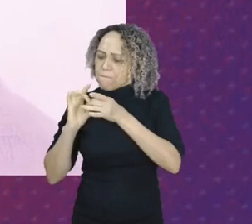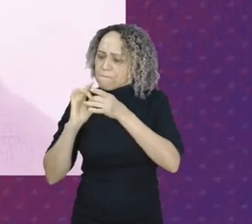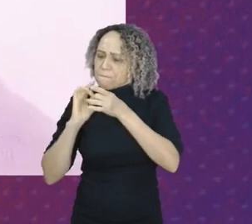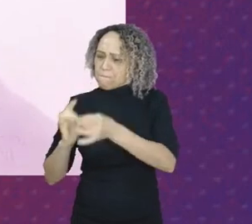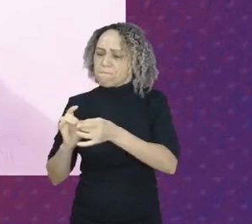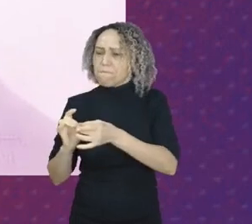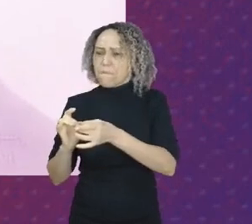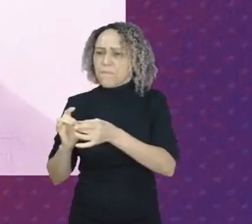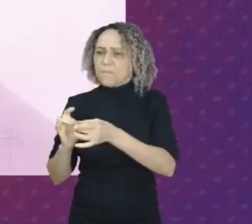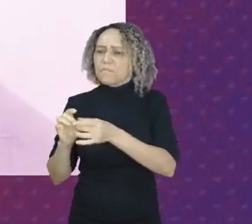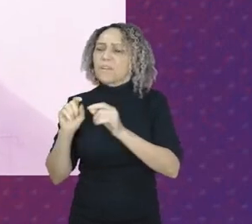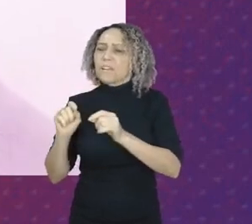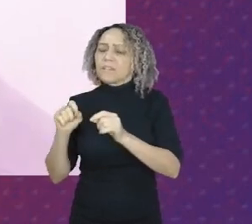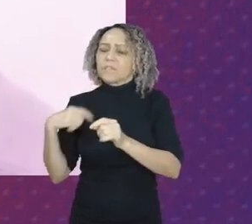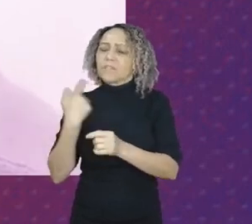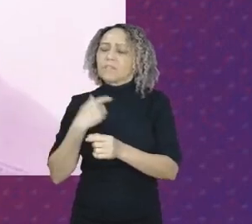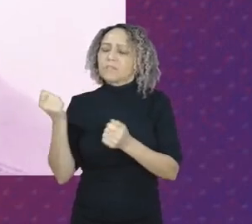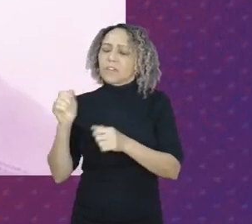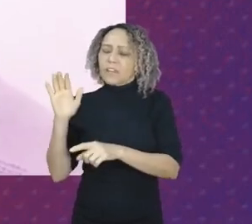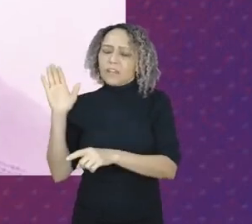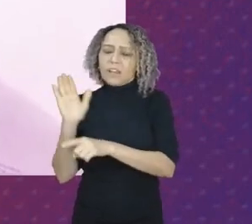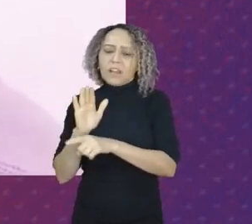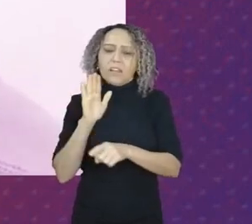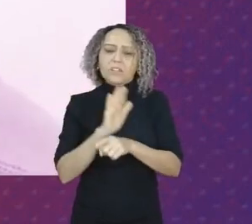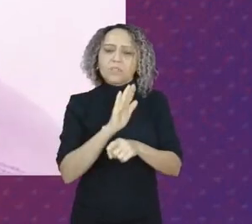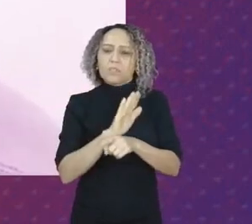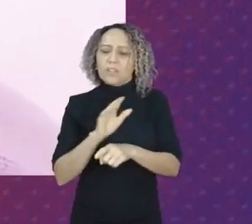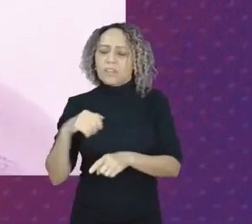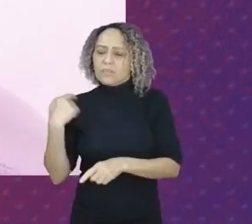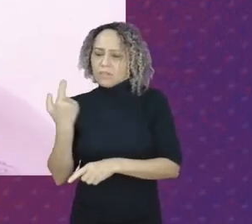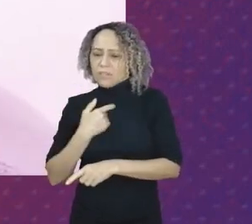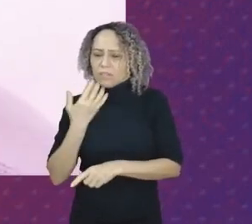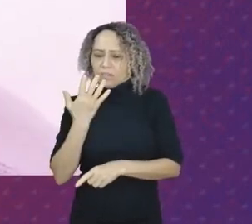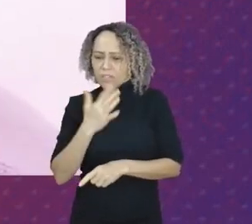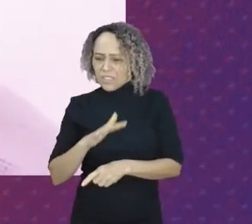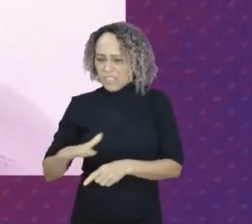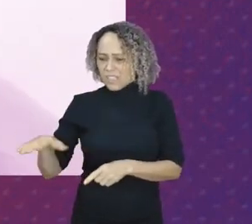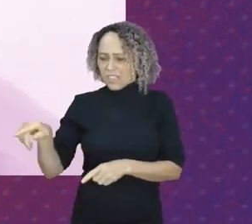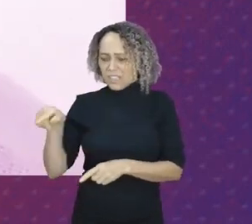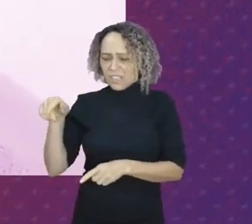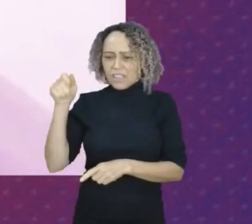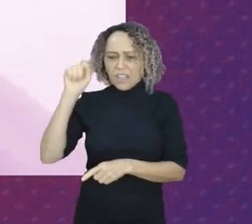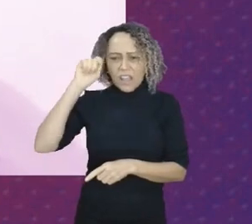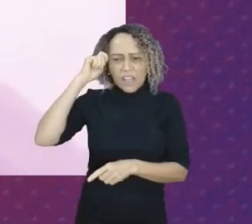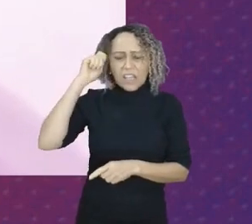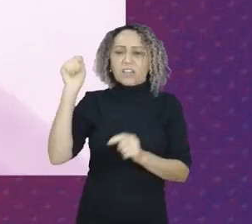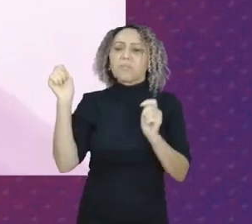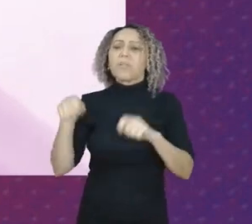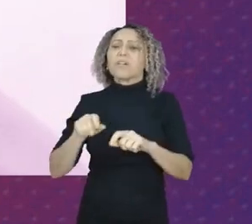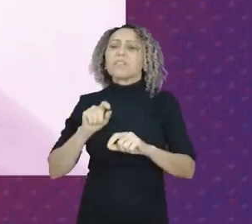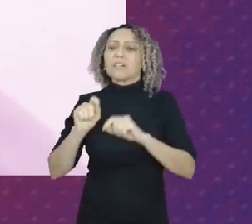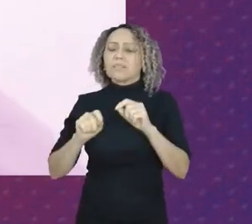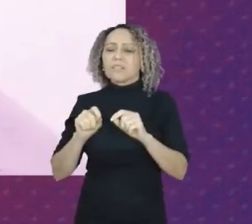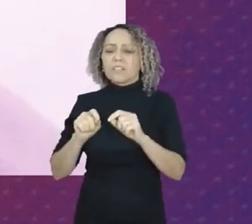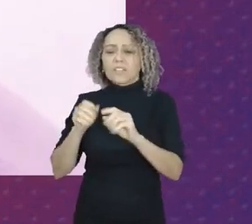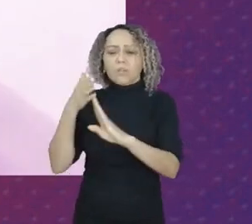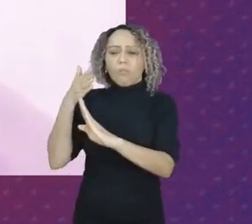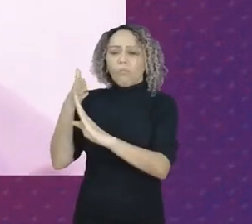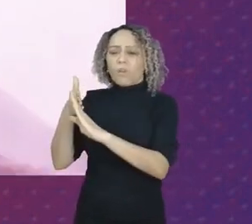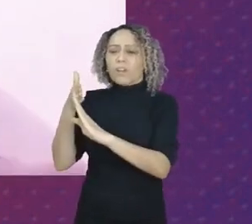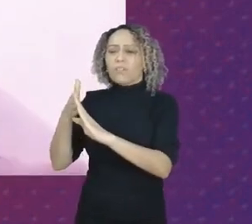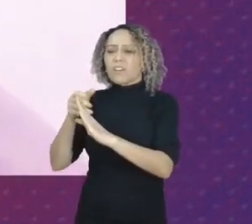para poder contribuir com que as nossas crianças negras possam ter como referência